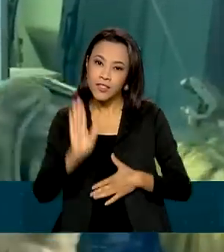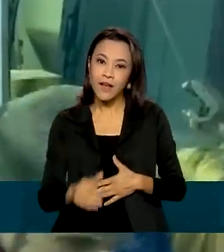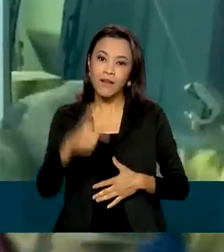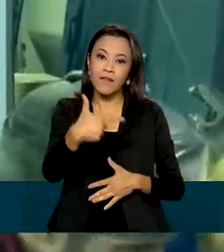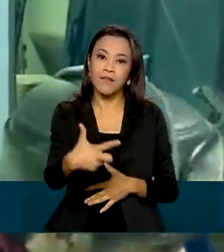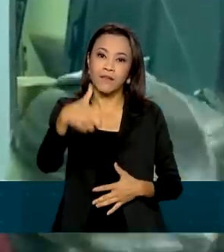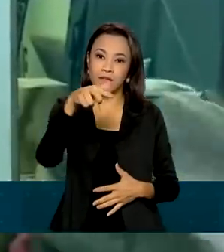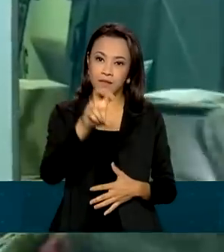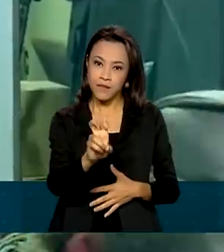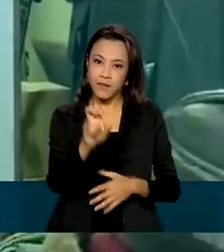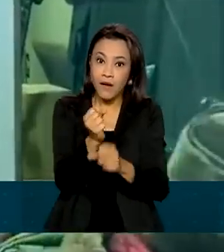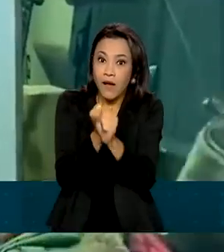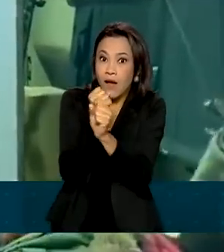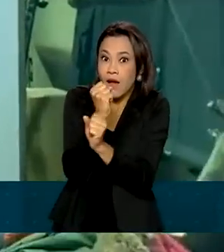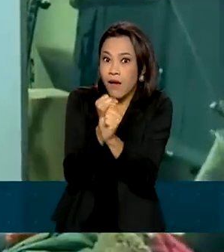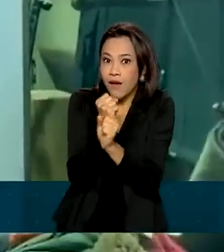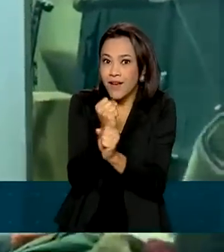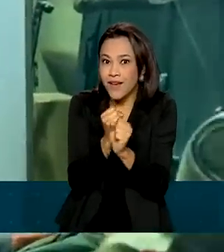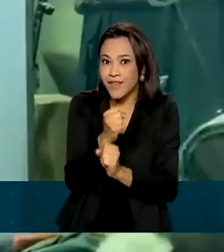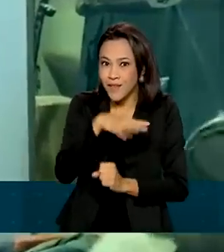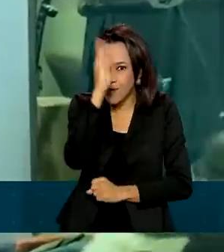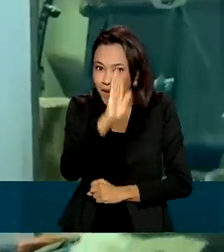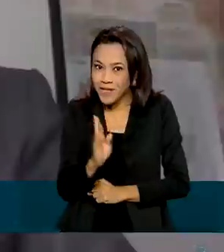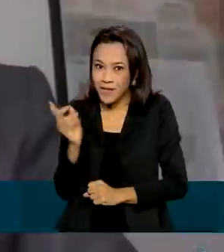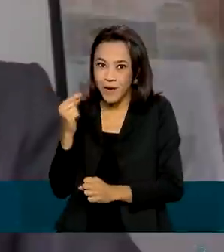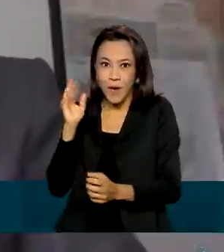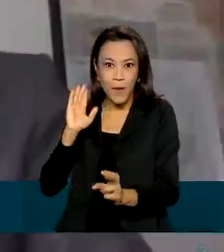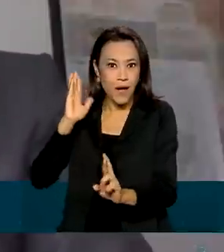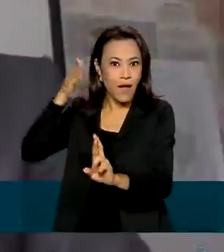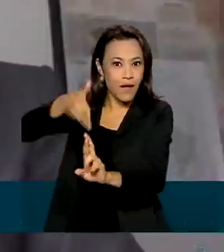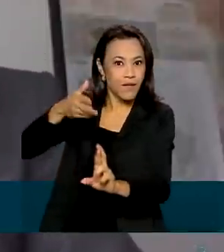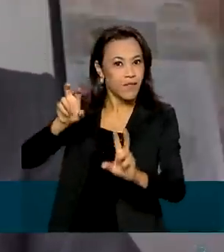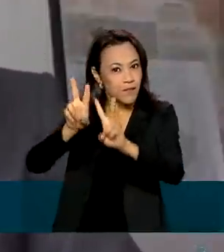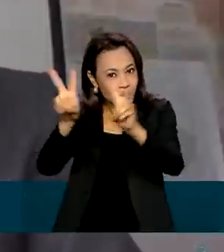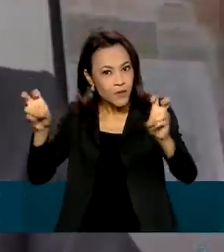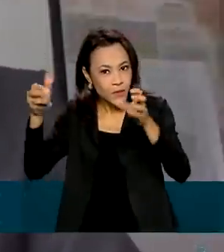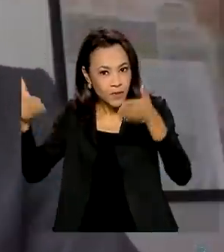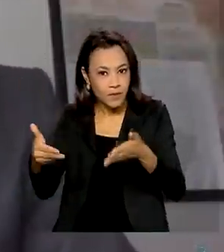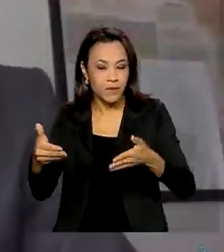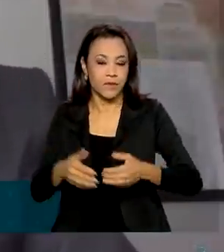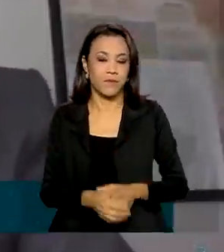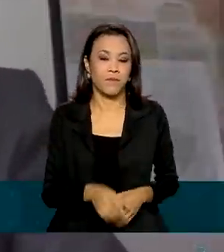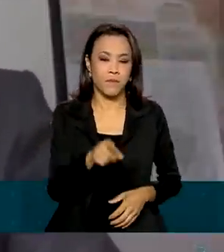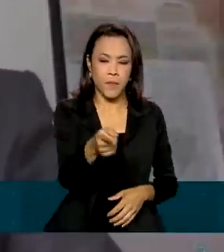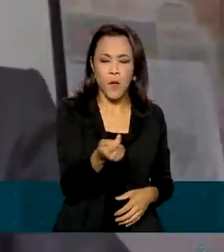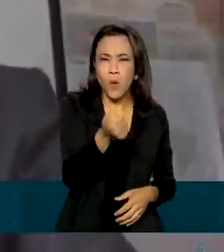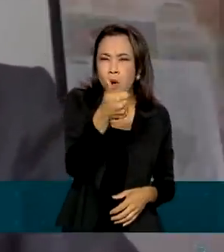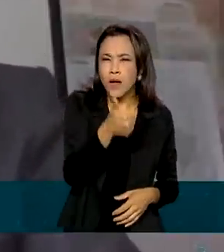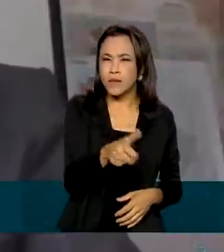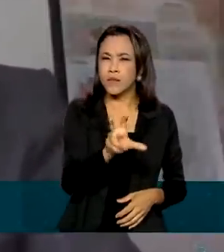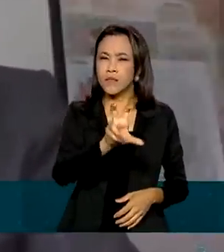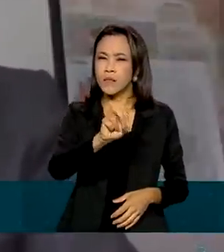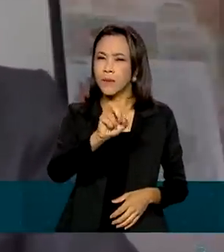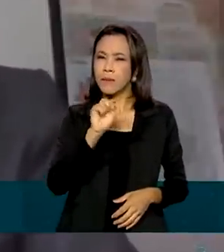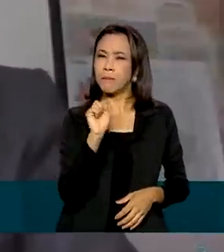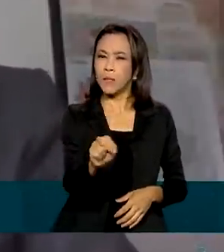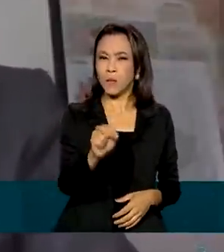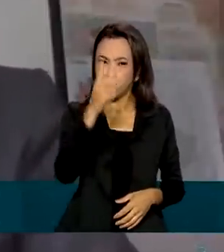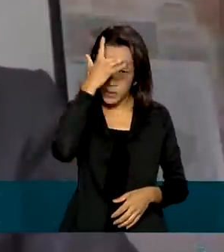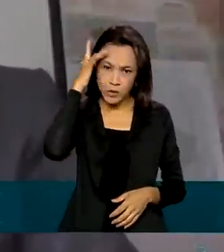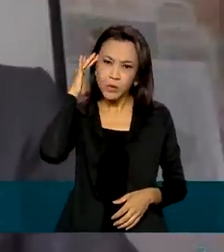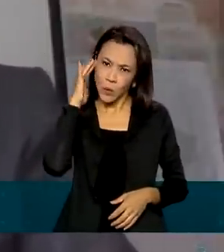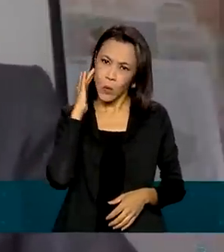o que torna o país um dos pioneiros no assunto. Com os mais de quase 50 mil refugiados reconhecidos,